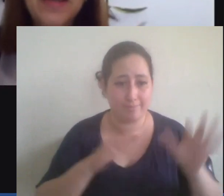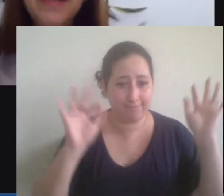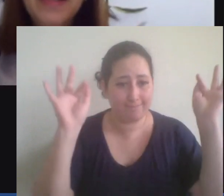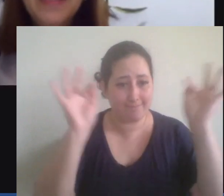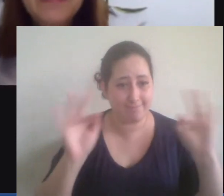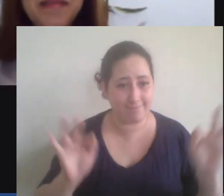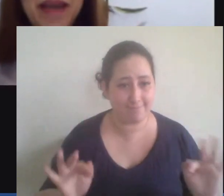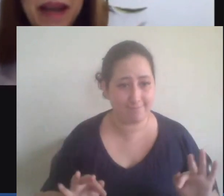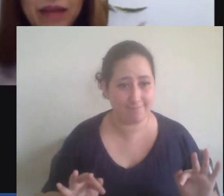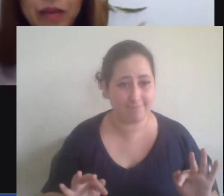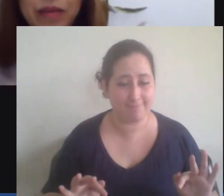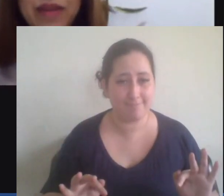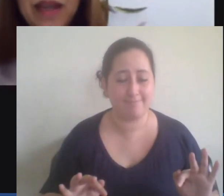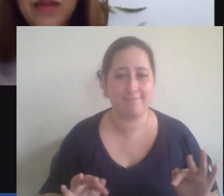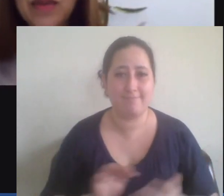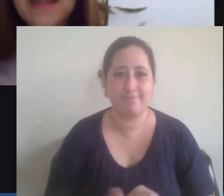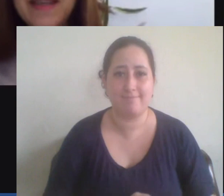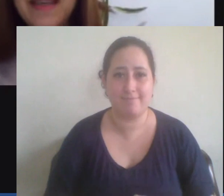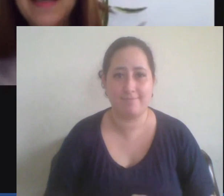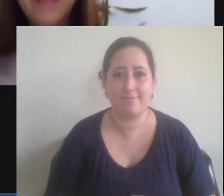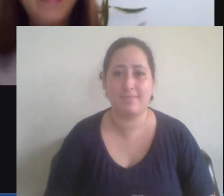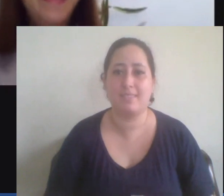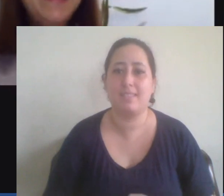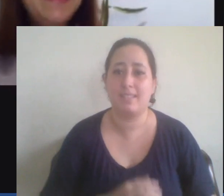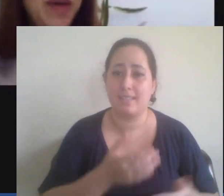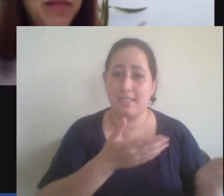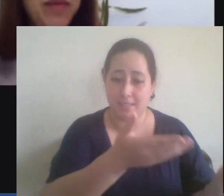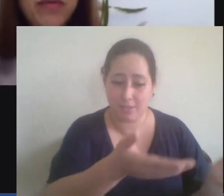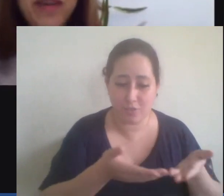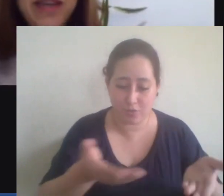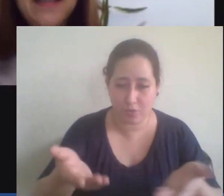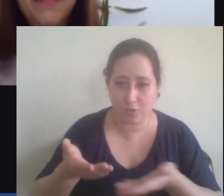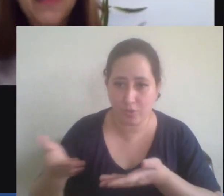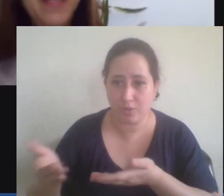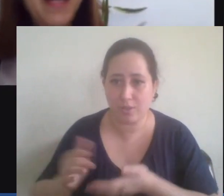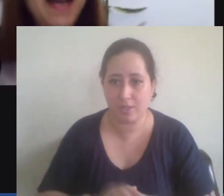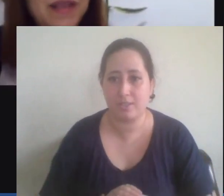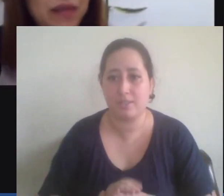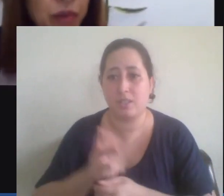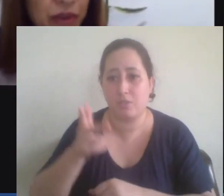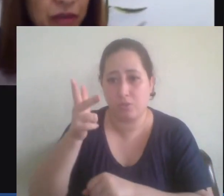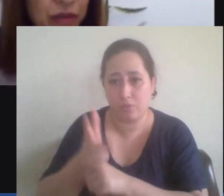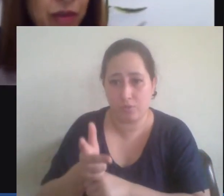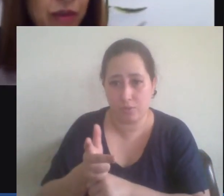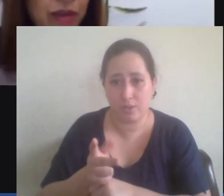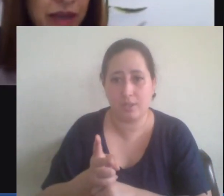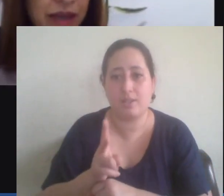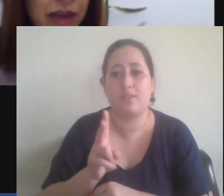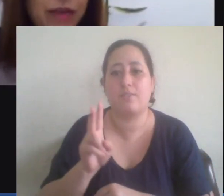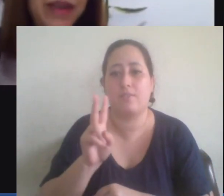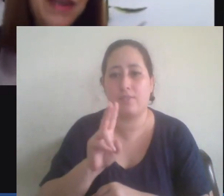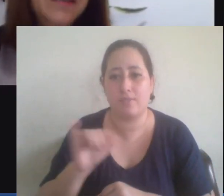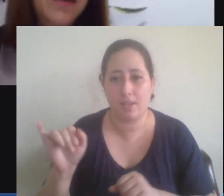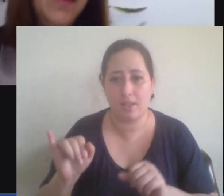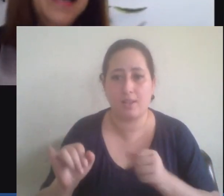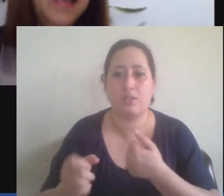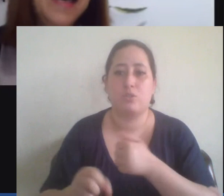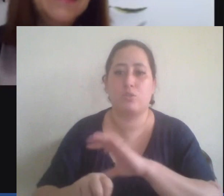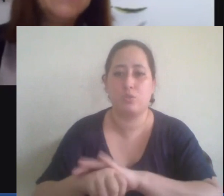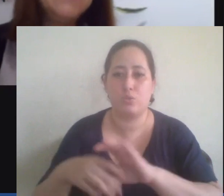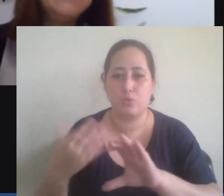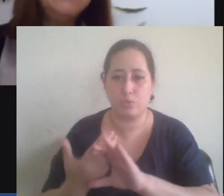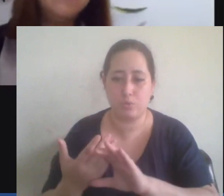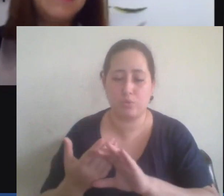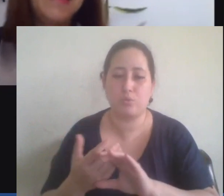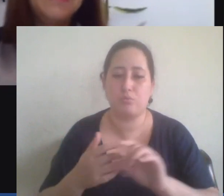fazê-lo e receber a todos e a todas aqui essa web conferência ficará disponível no nosso canal então